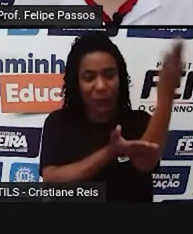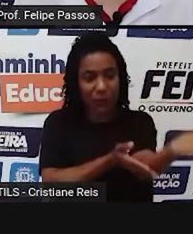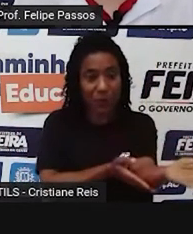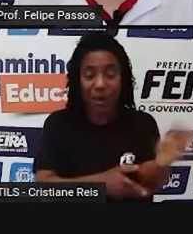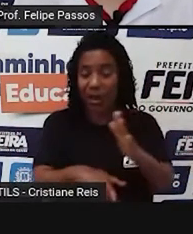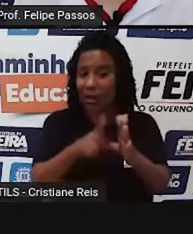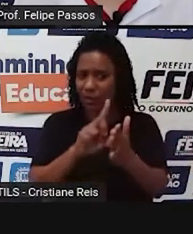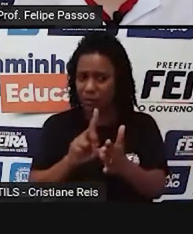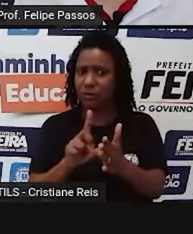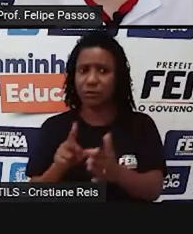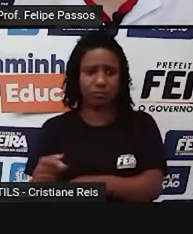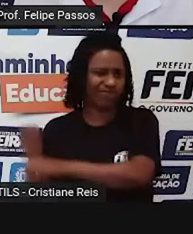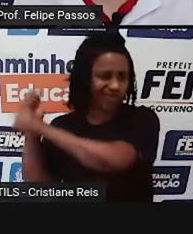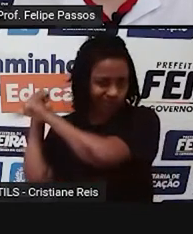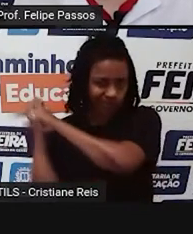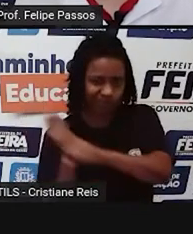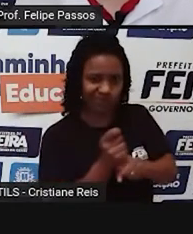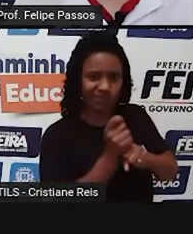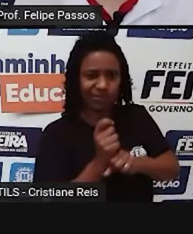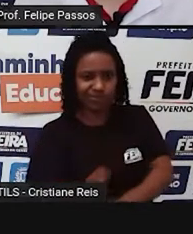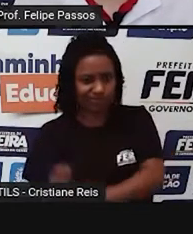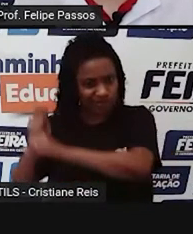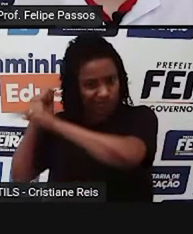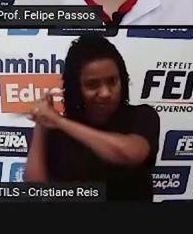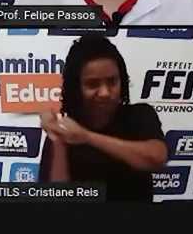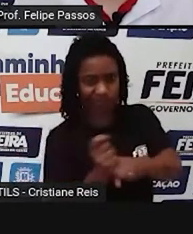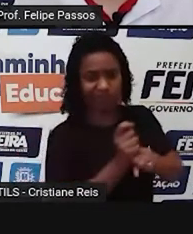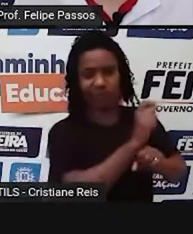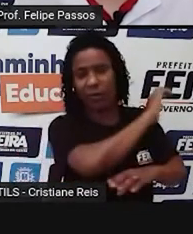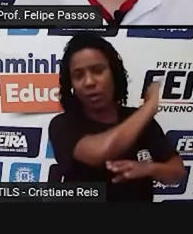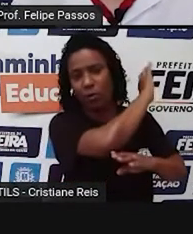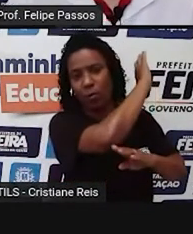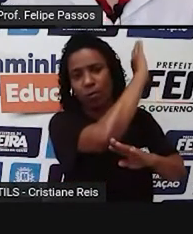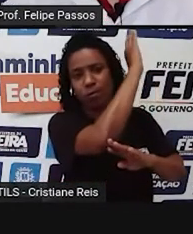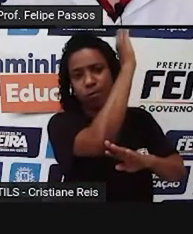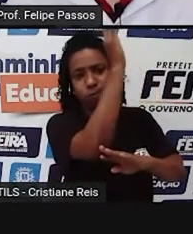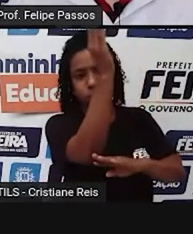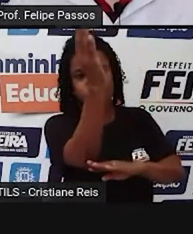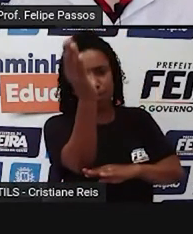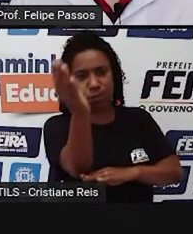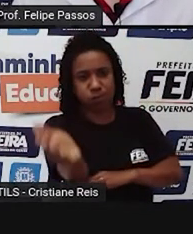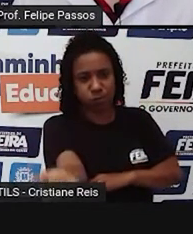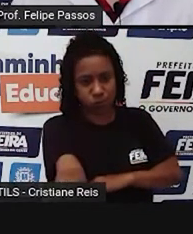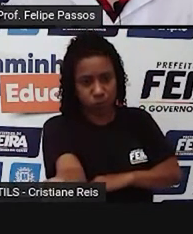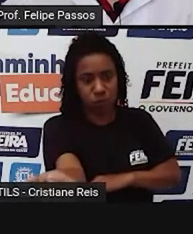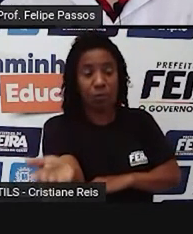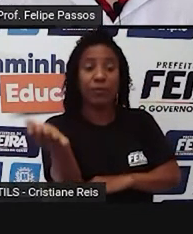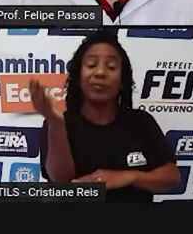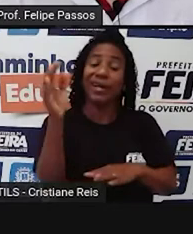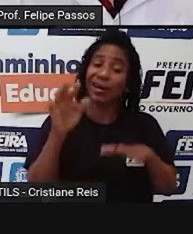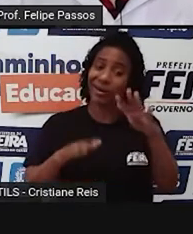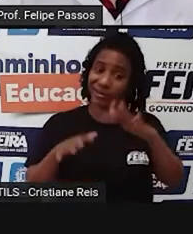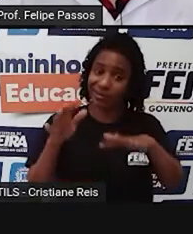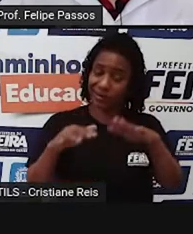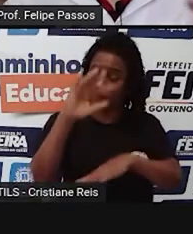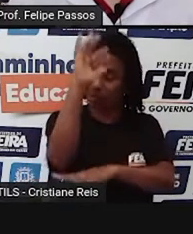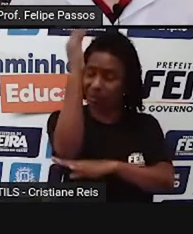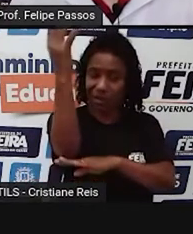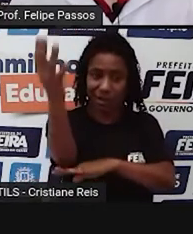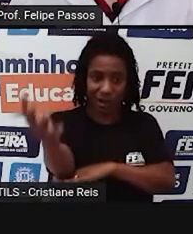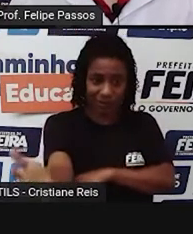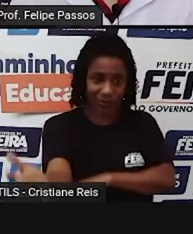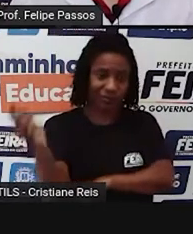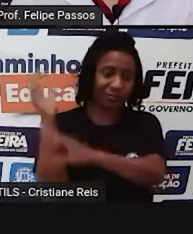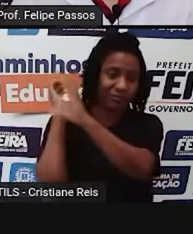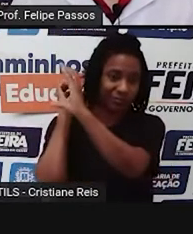aí. Também, às vezes, o ser humano não estava nem interessado naquela árvore, mas ele queria um espaço. Ele queria limpar, entre aspas,